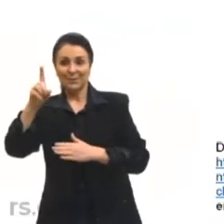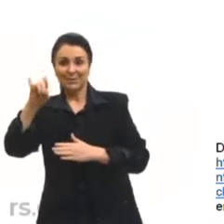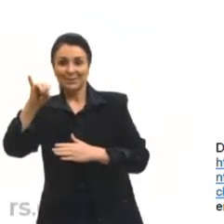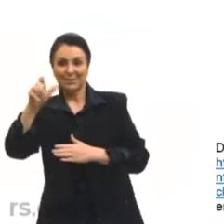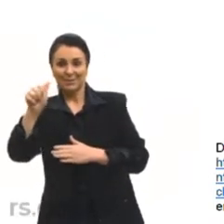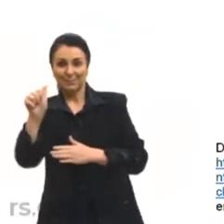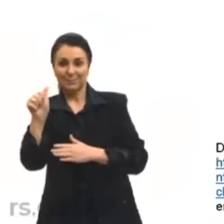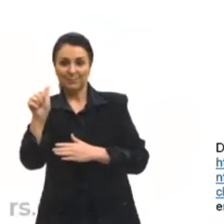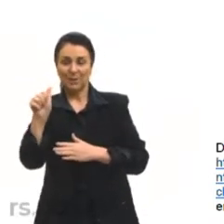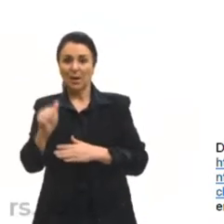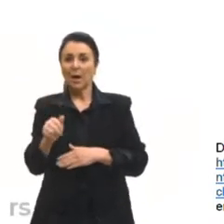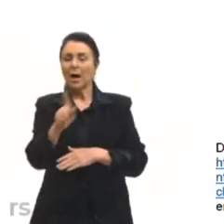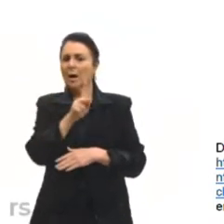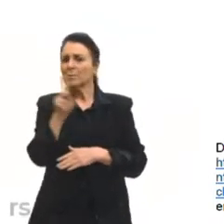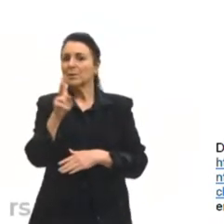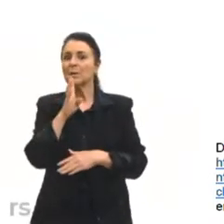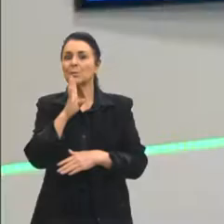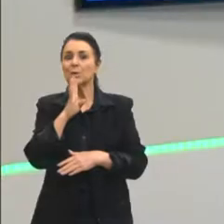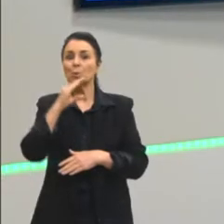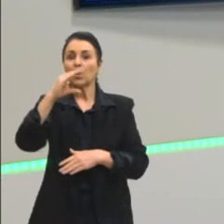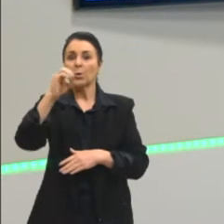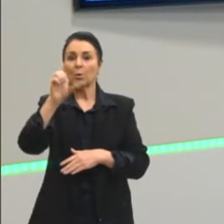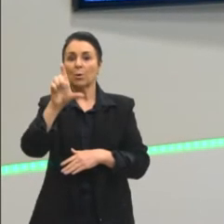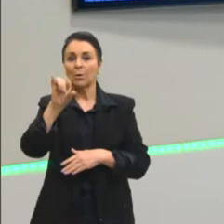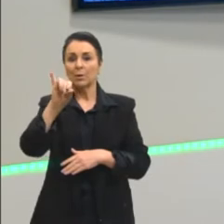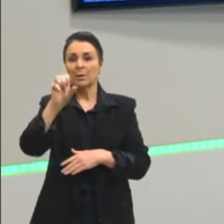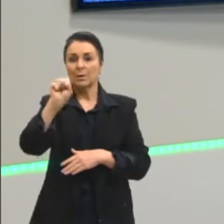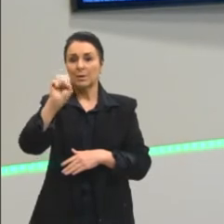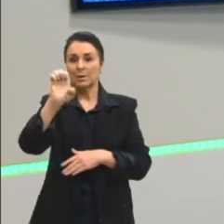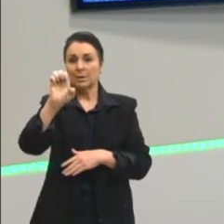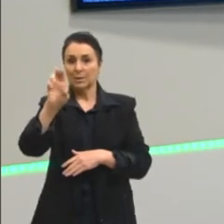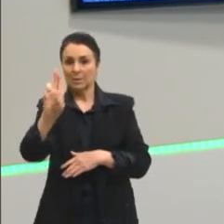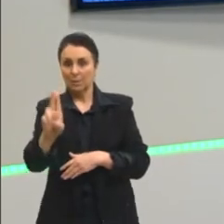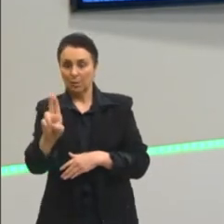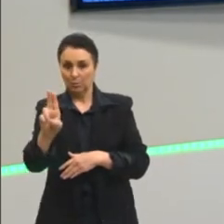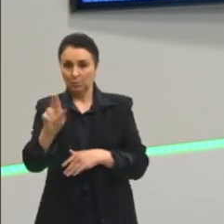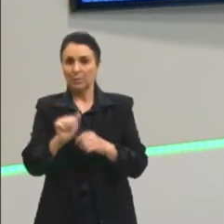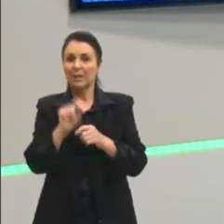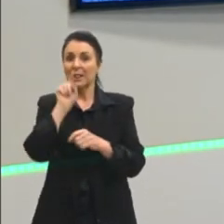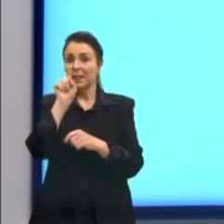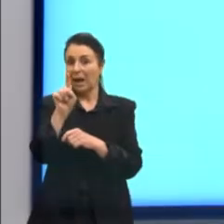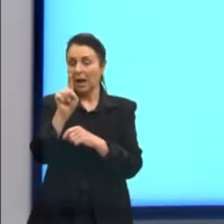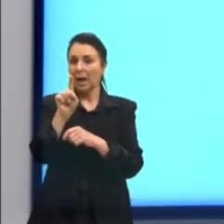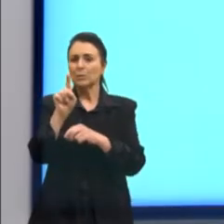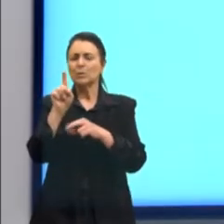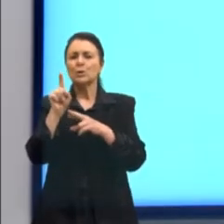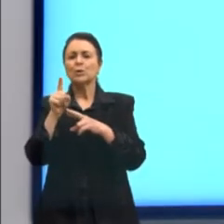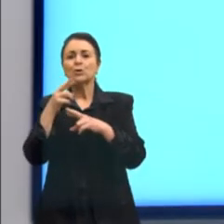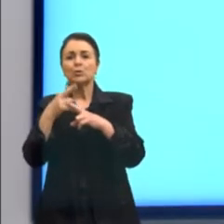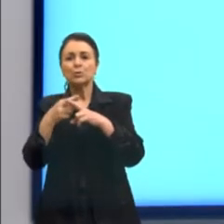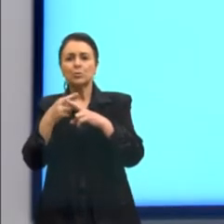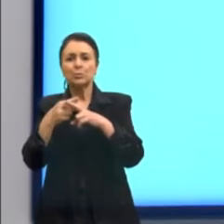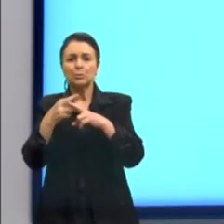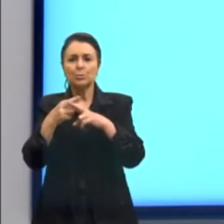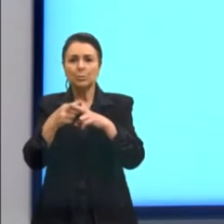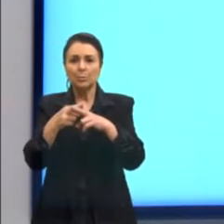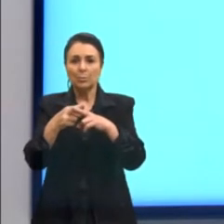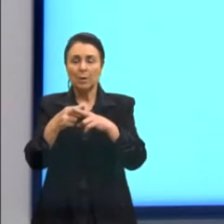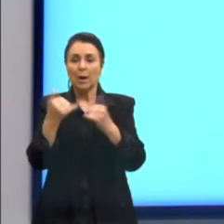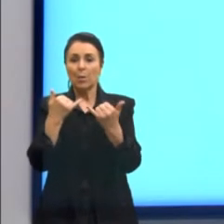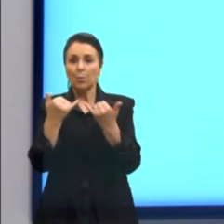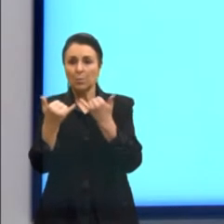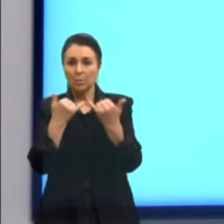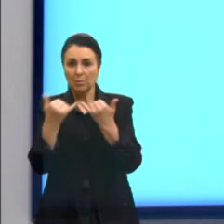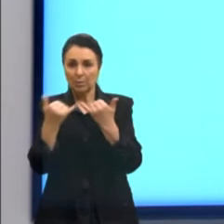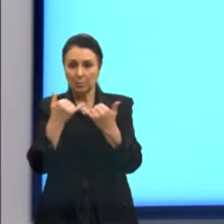o exemplo do Coliseu Romano como um exemplo arquitetônico e um exemplo da arquitetura como uma